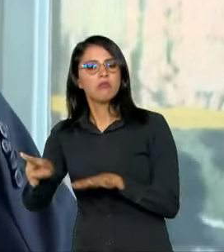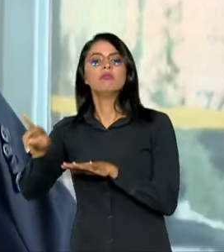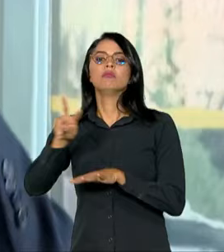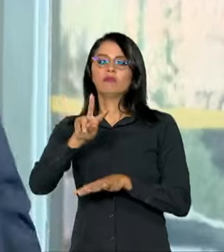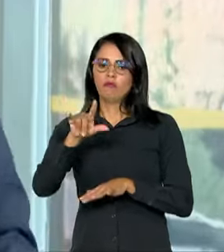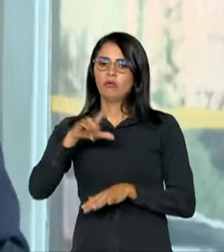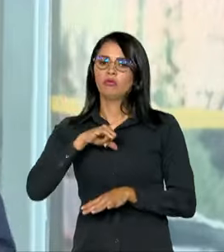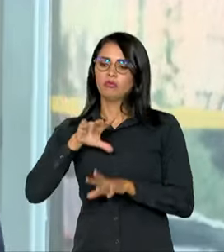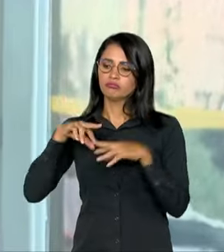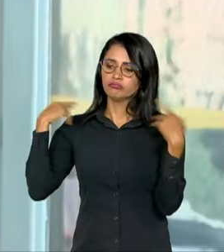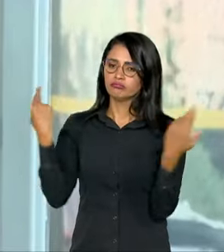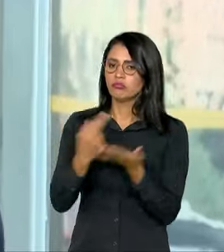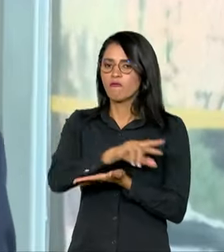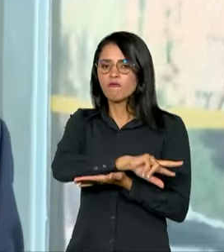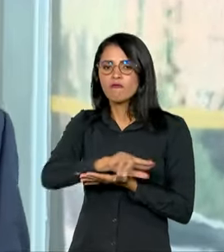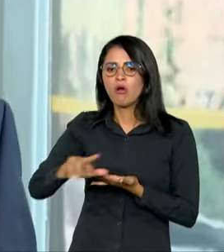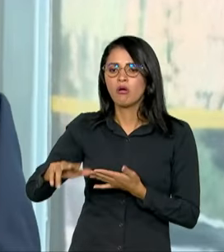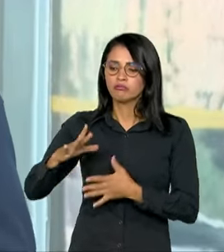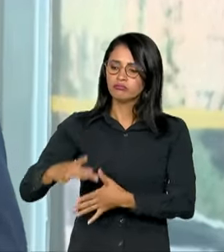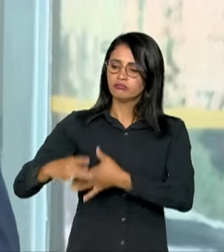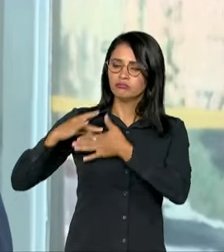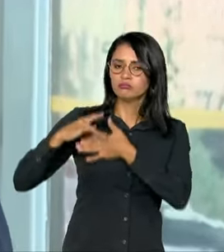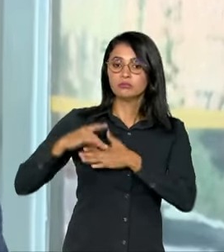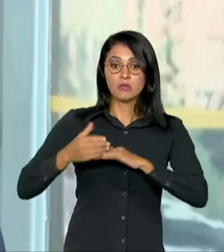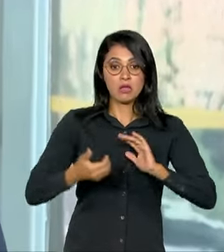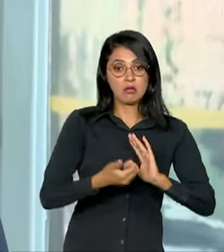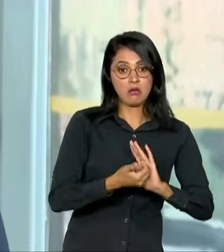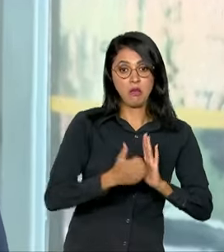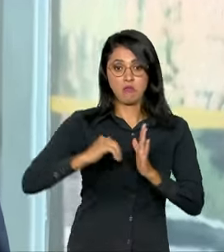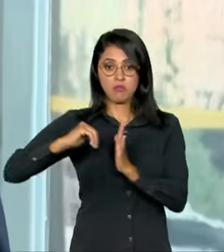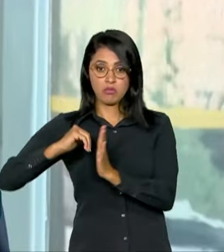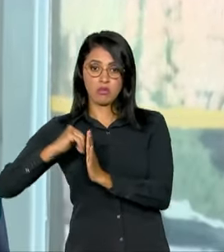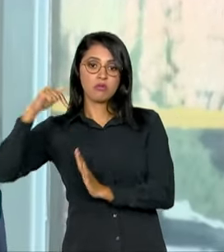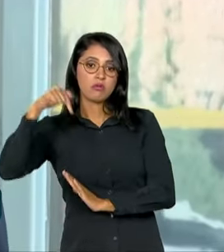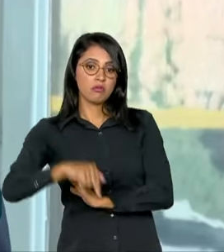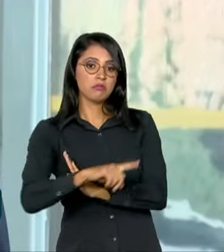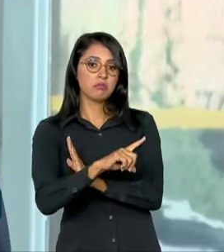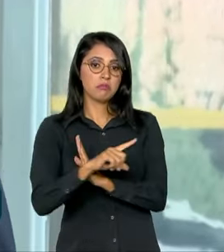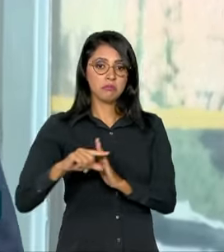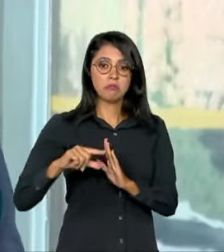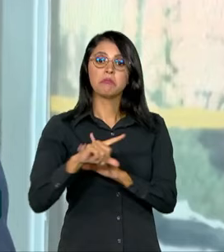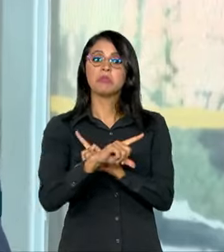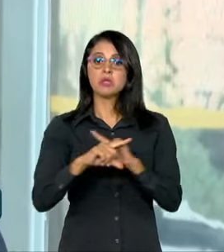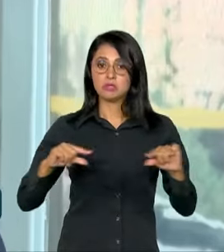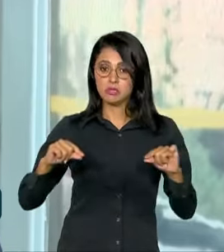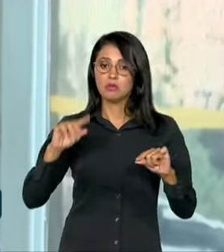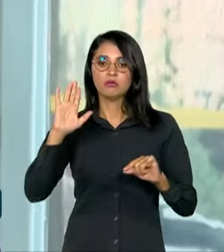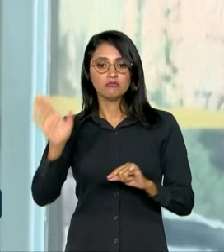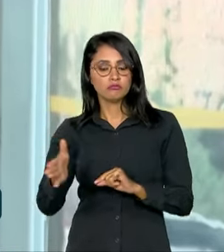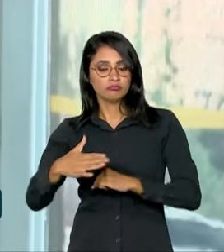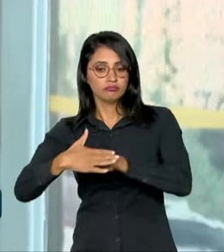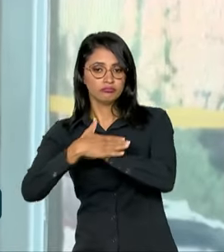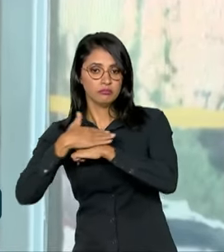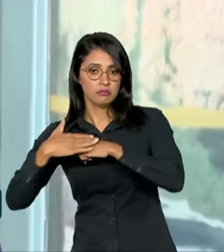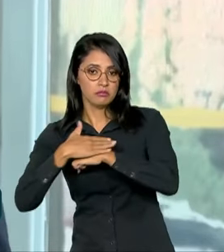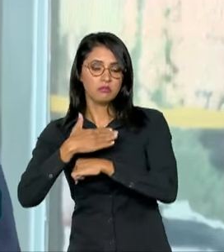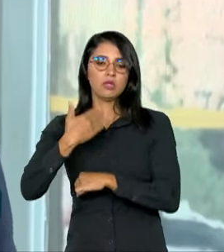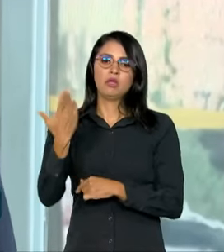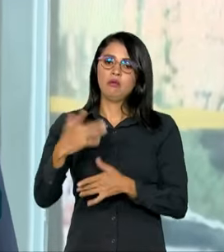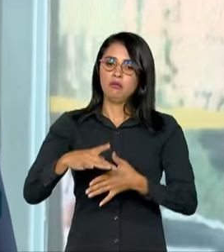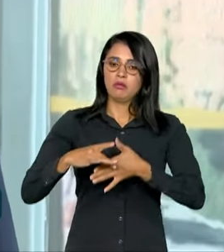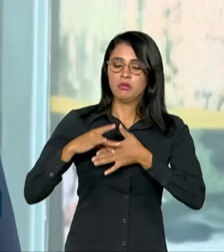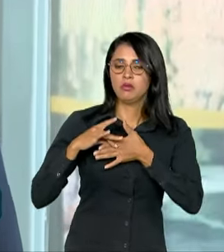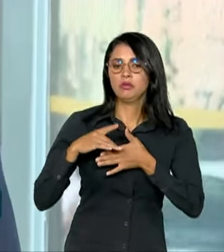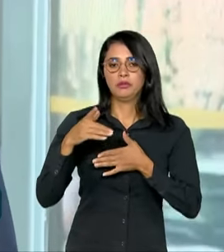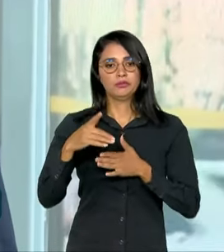líderes, seja da Câmara ou do Senado, que estejam aqui em Brasília. Temos conversado, líder do governo no Senado, líder do